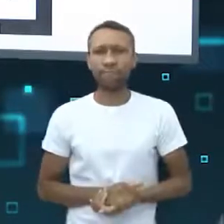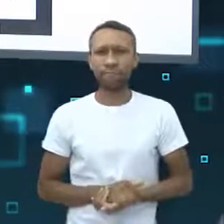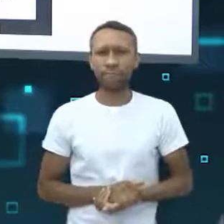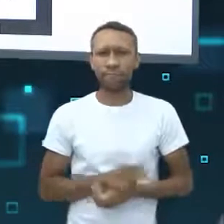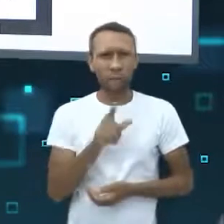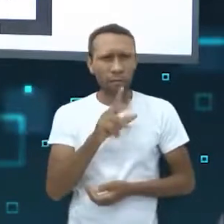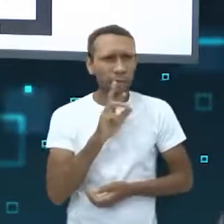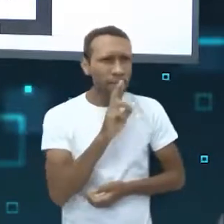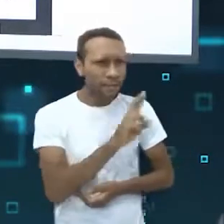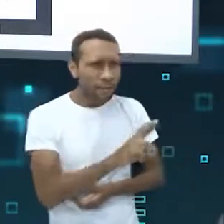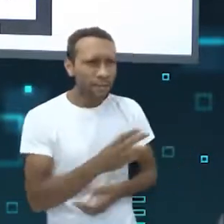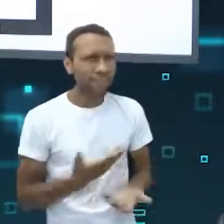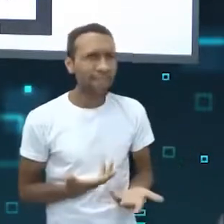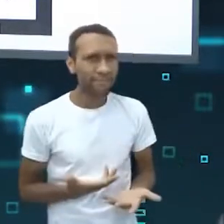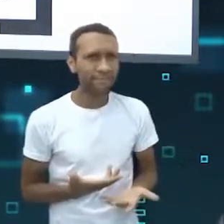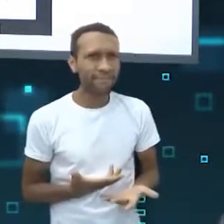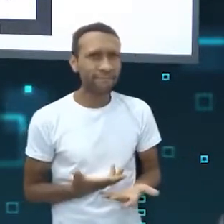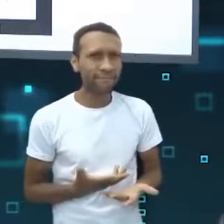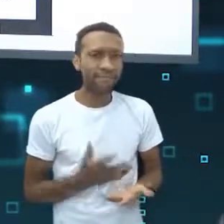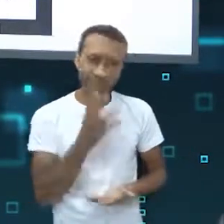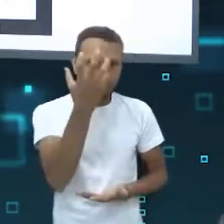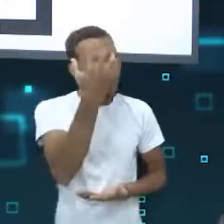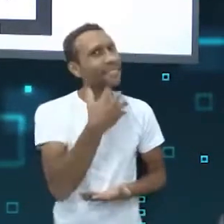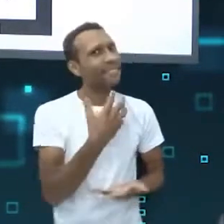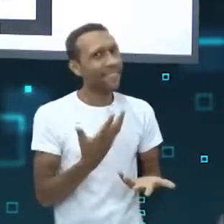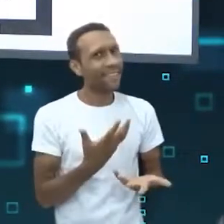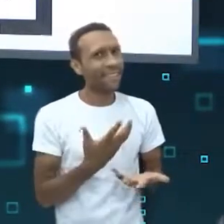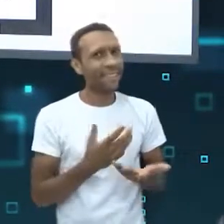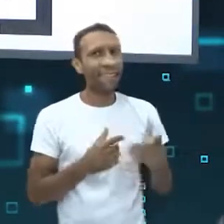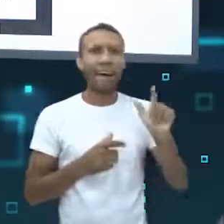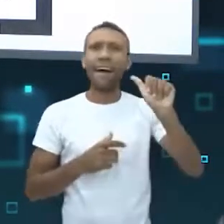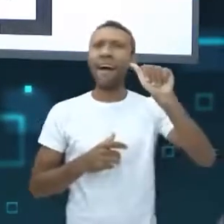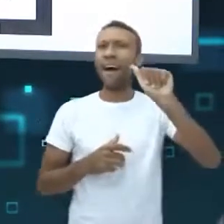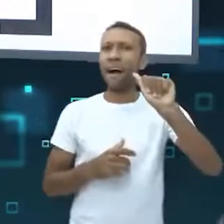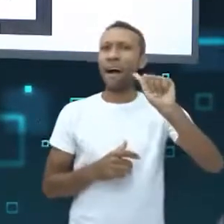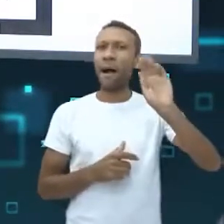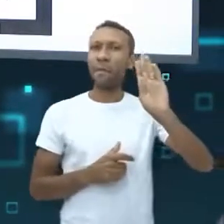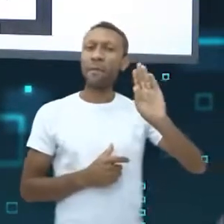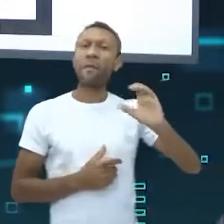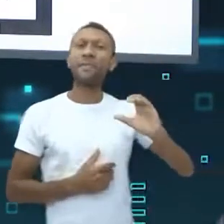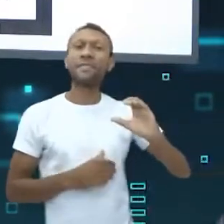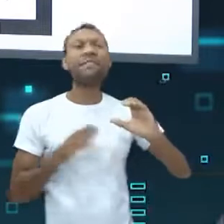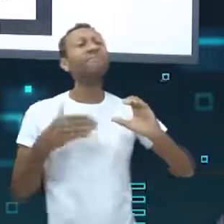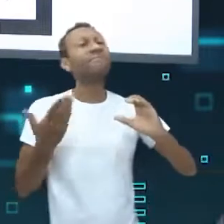Anotou sua resposta? Seja sincero. Letra A, letra B ou letra C?